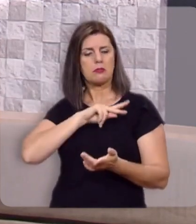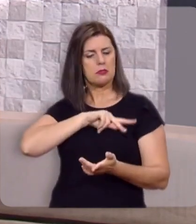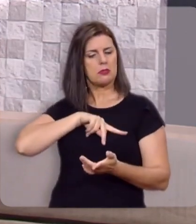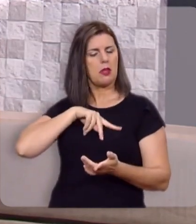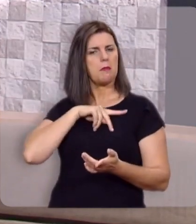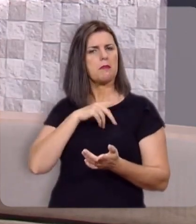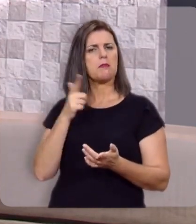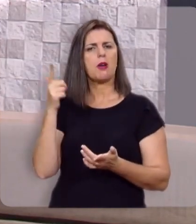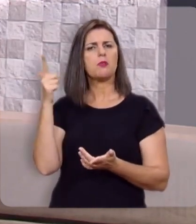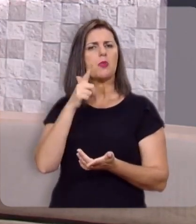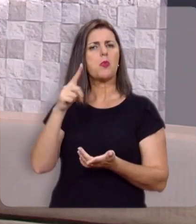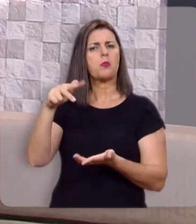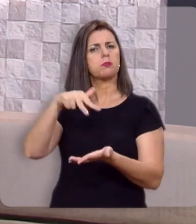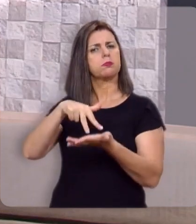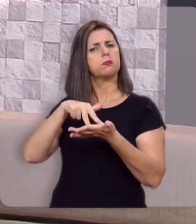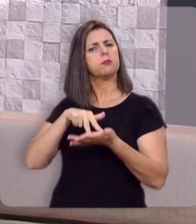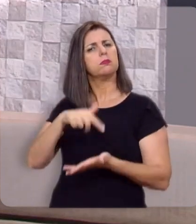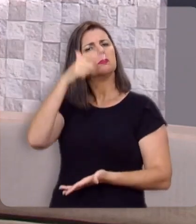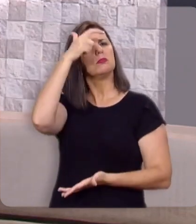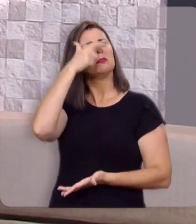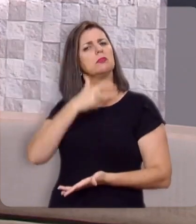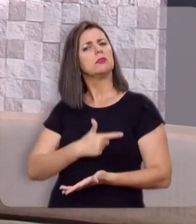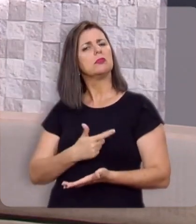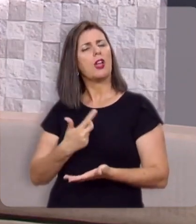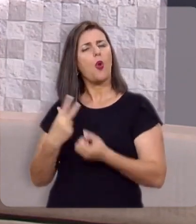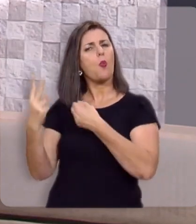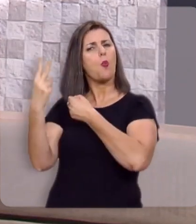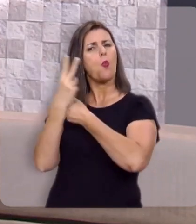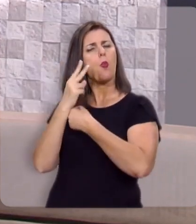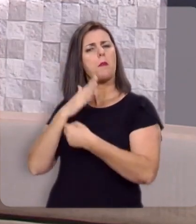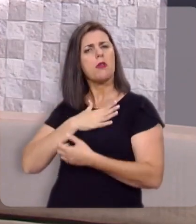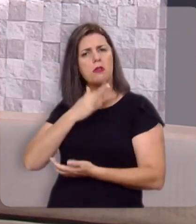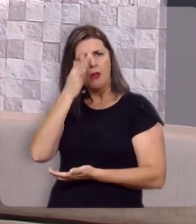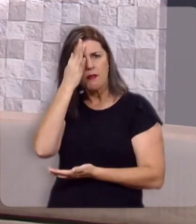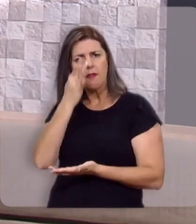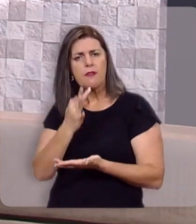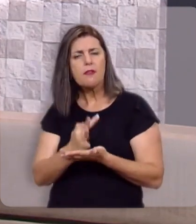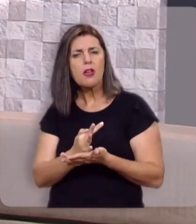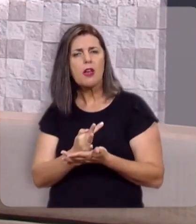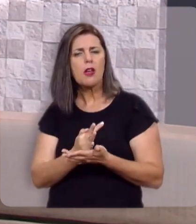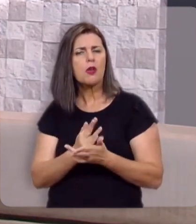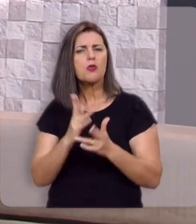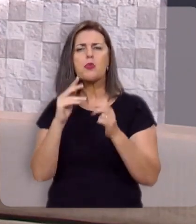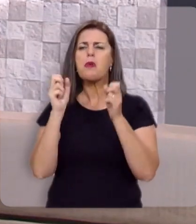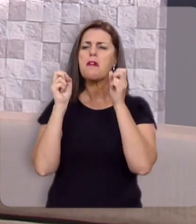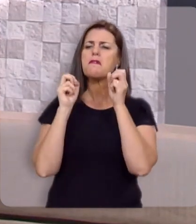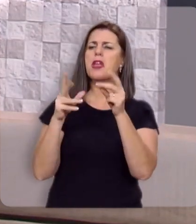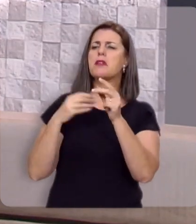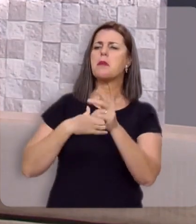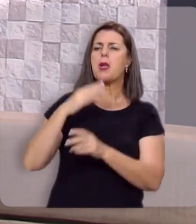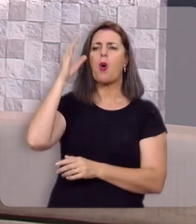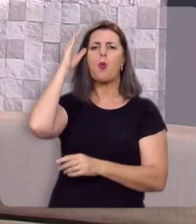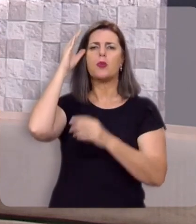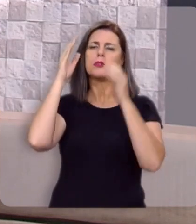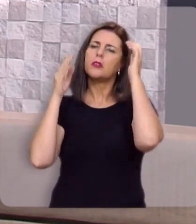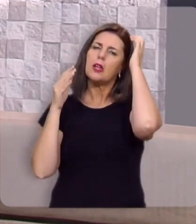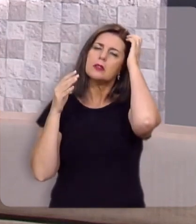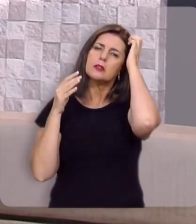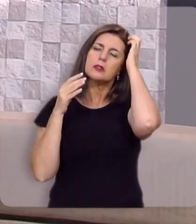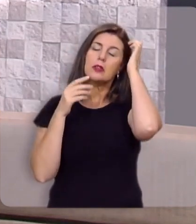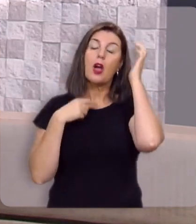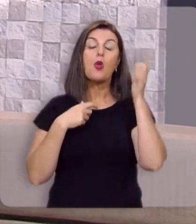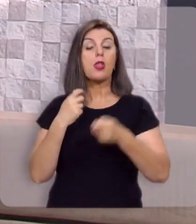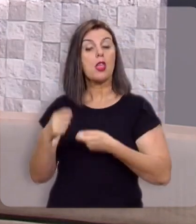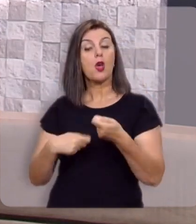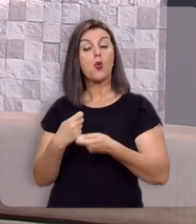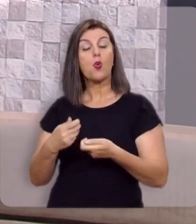ele manteve-se íntegro e disse, eu guardei a fé. Eu nunca vendi minha consciência. Eu